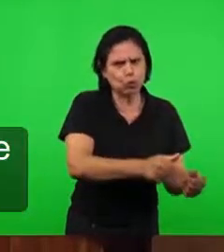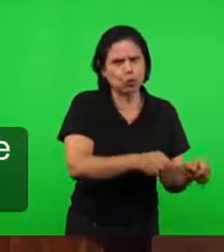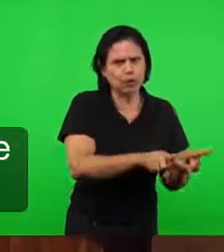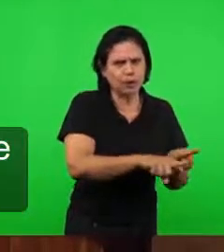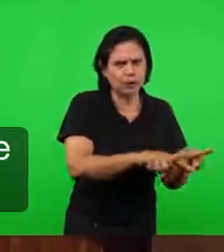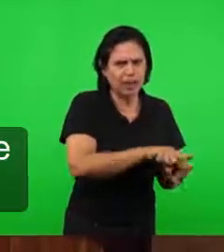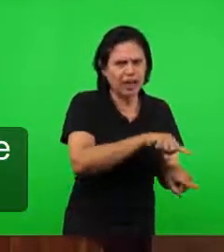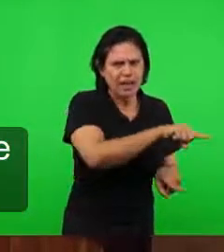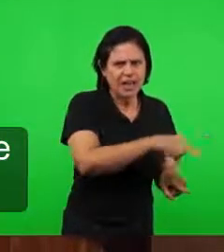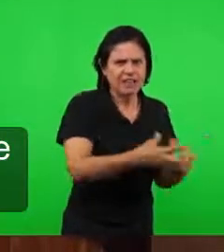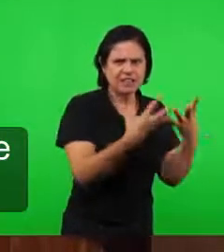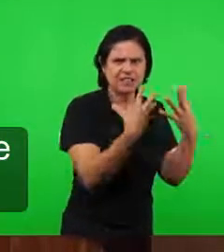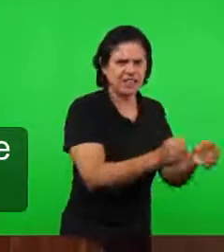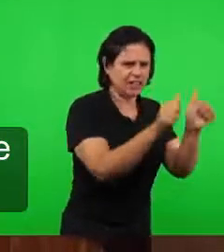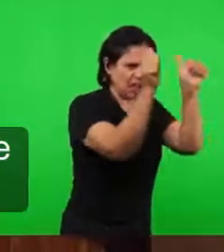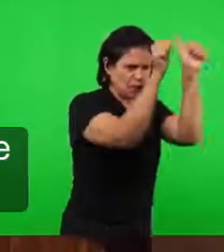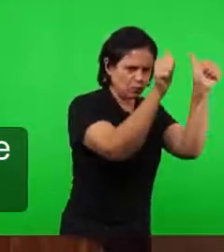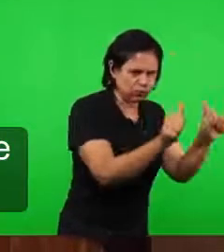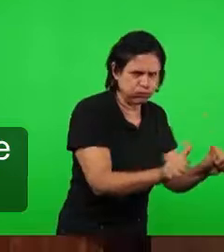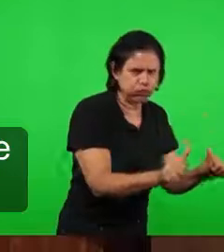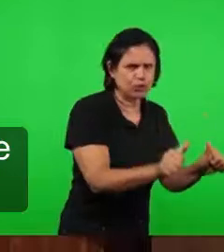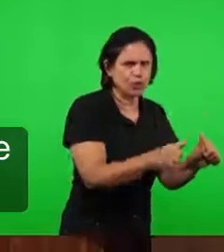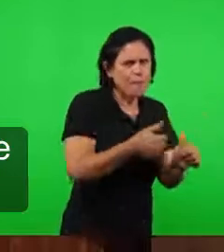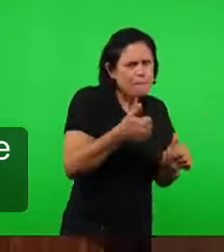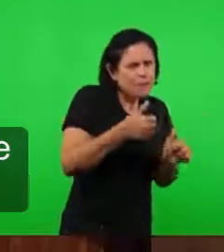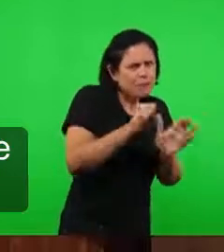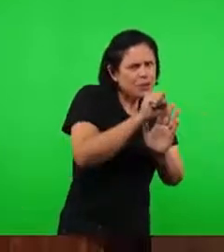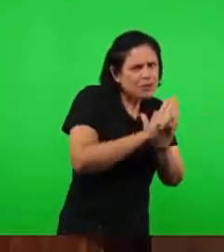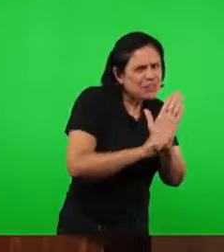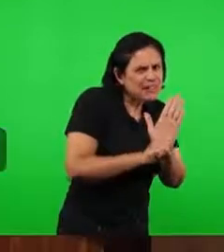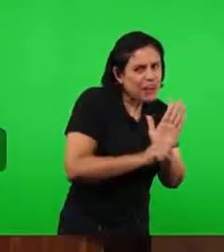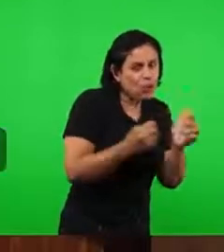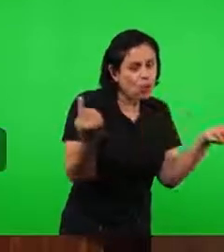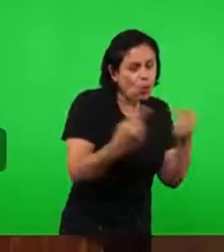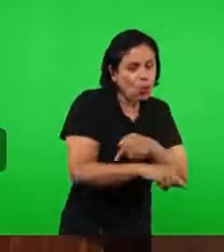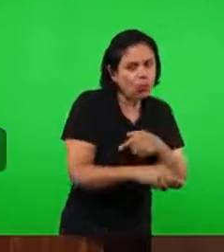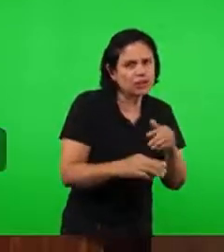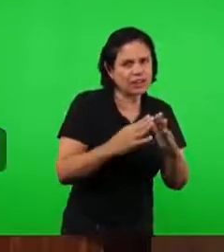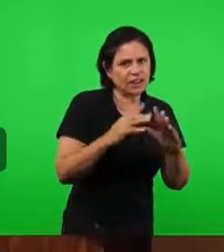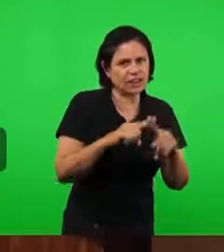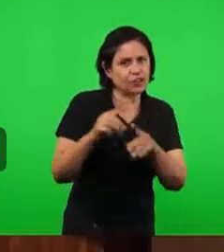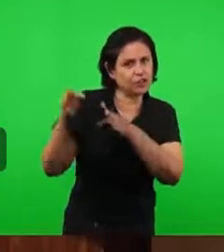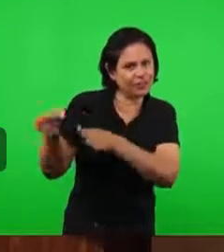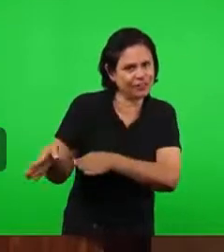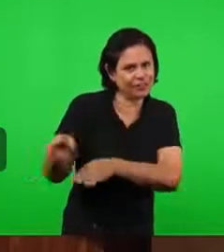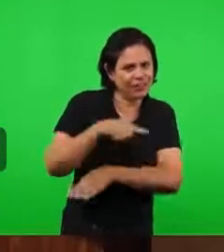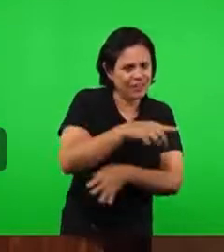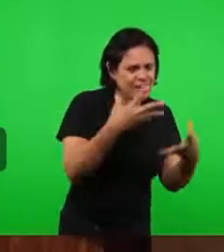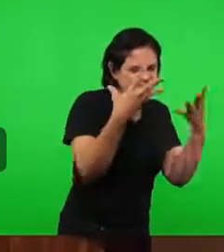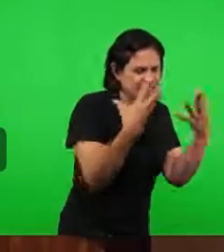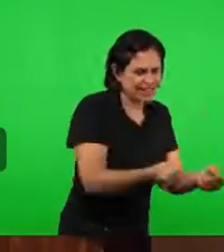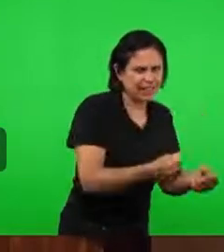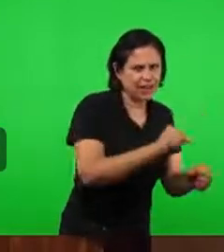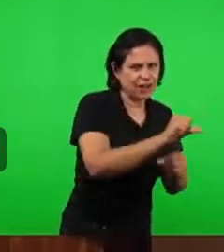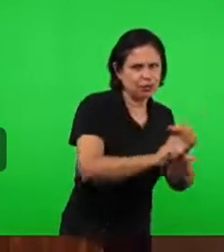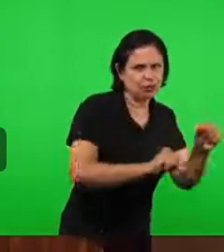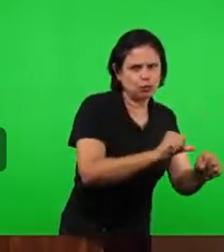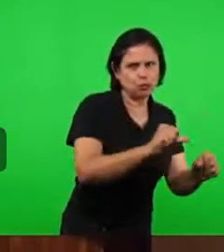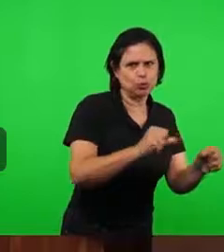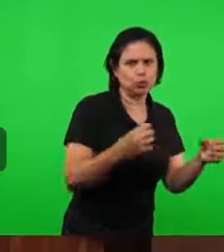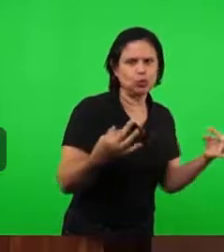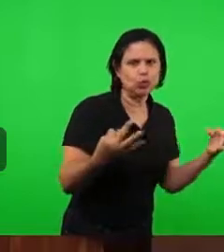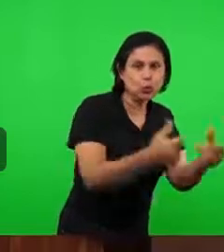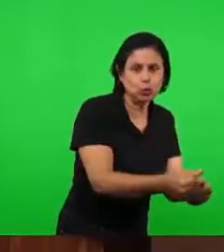demonstrou nos primeiros séculos contra a igreja fiel. Agora, instigada pela mulher